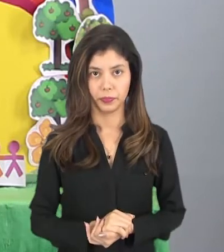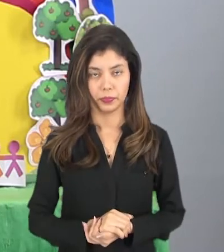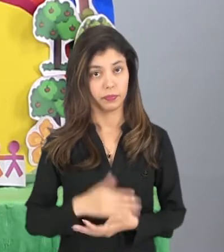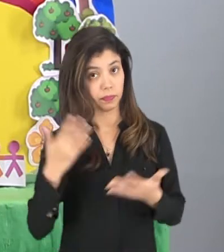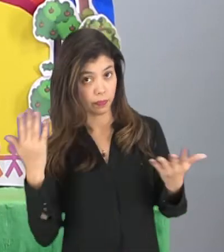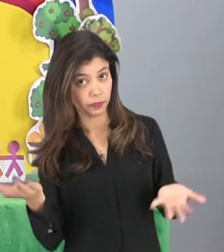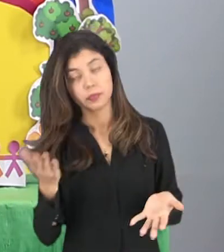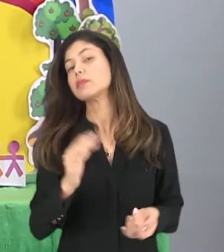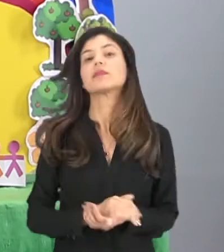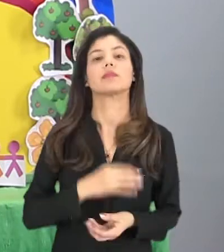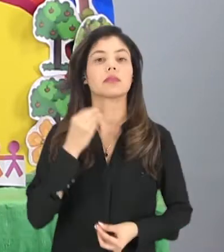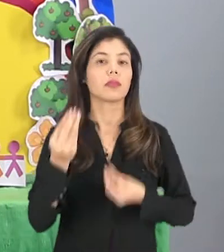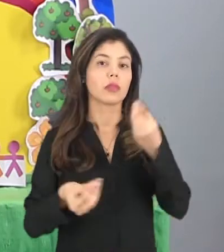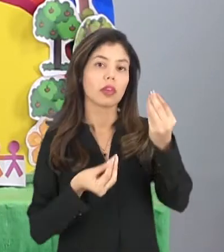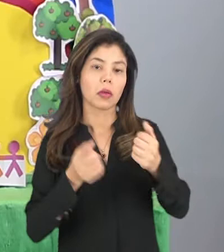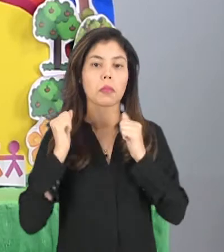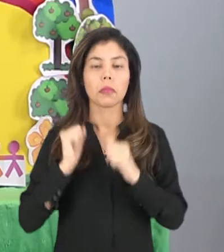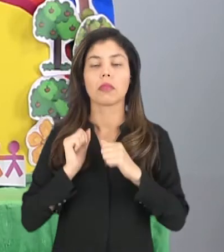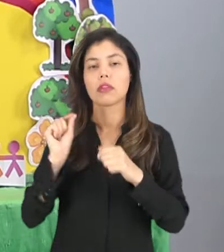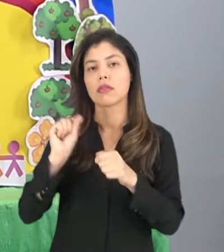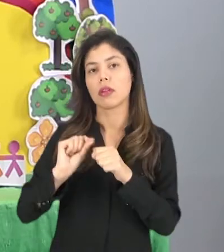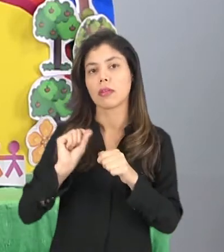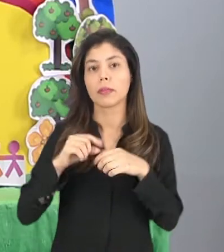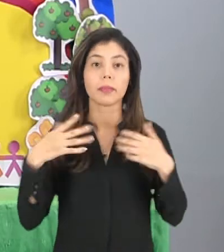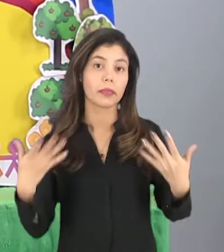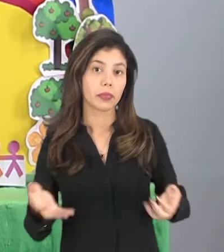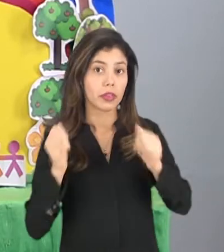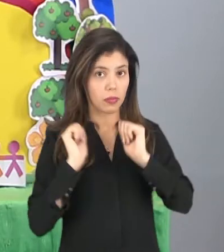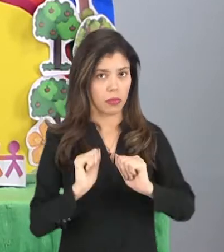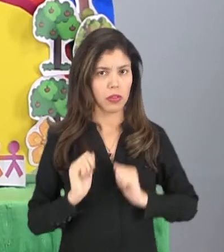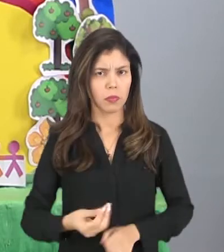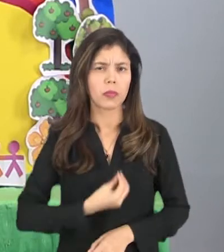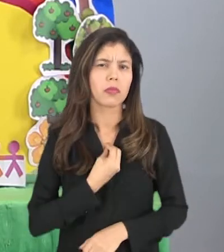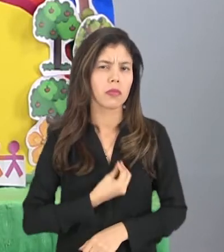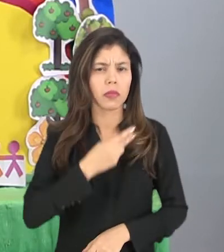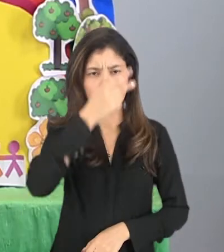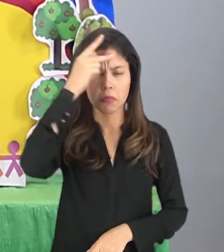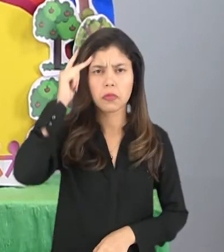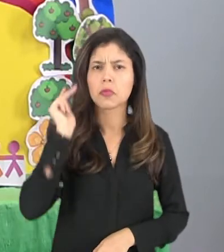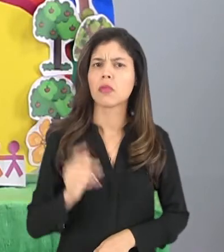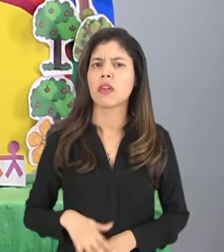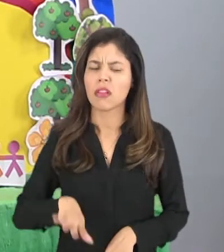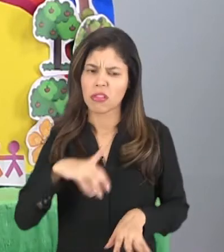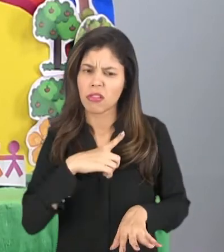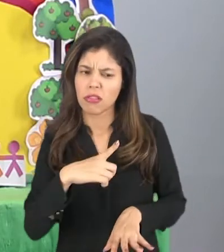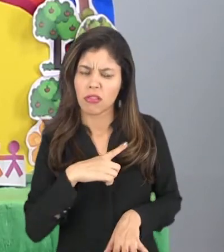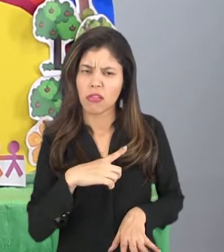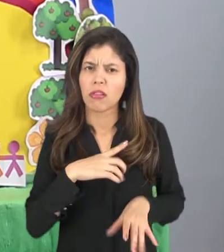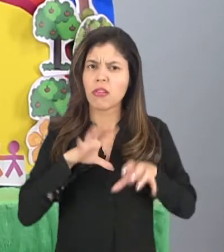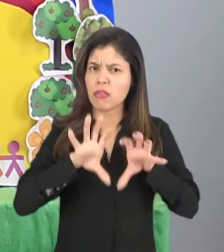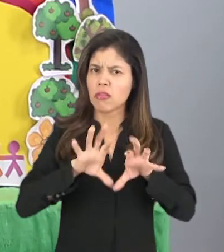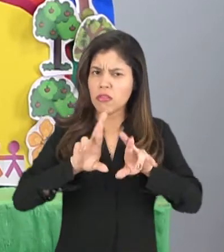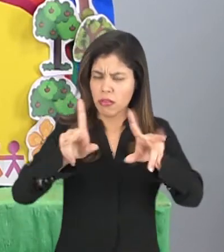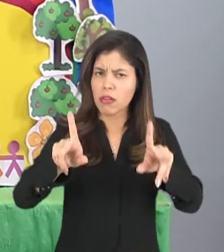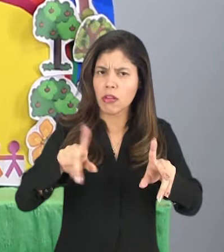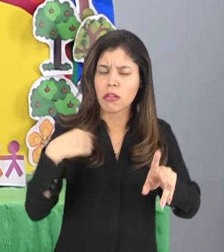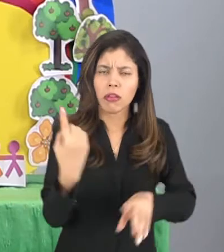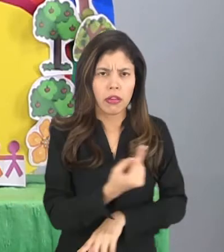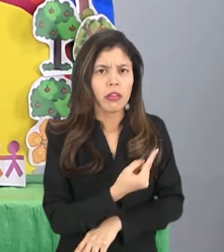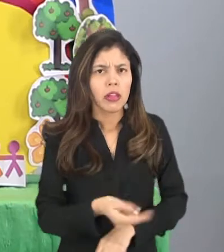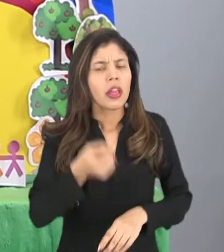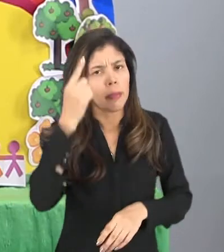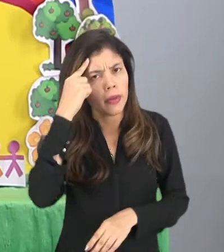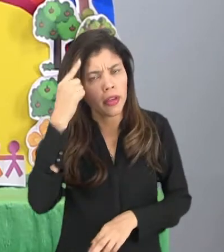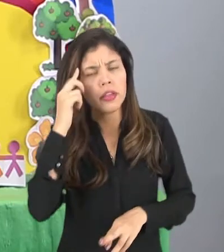Então, como que nós podemos fazer? Nós podemos viver com pessoas que agem totalmente diferente da gente e que